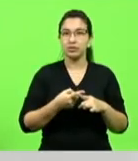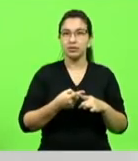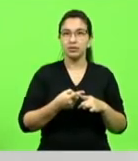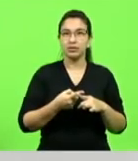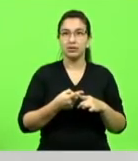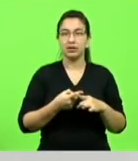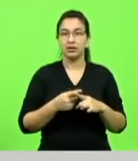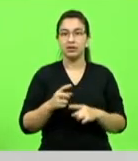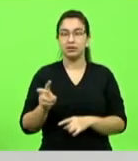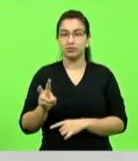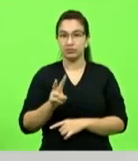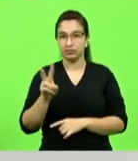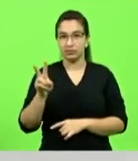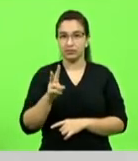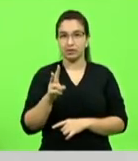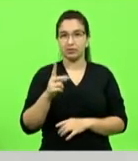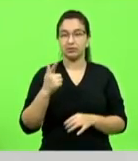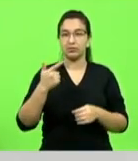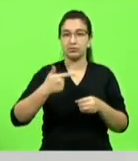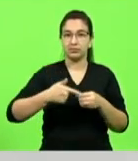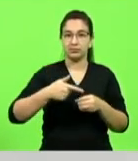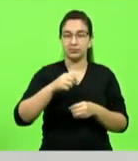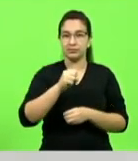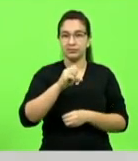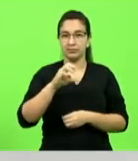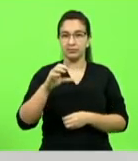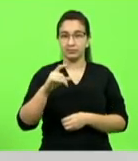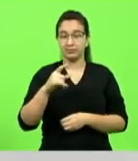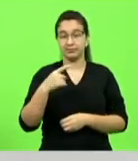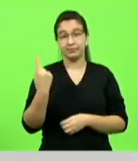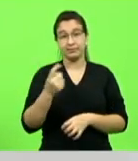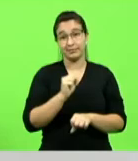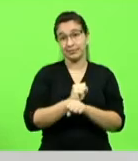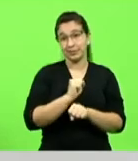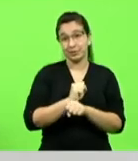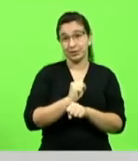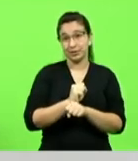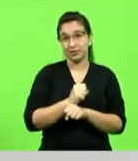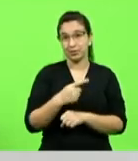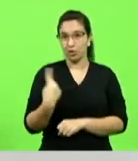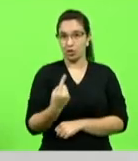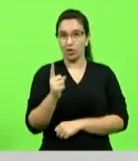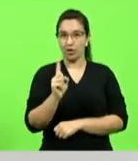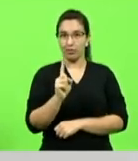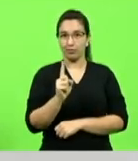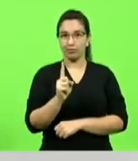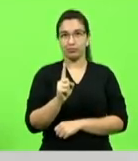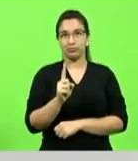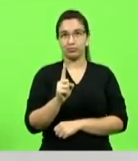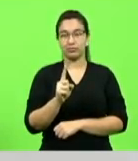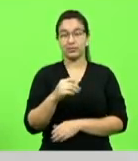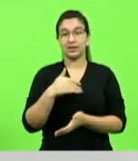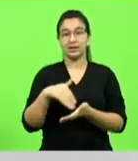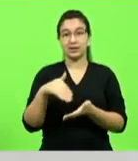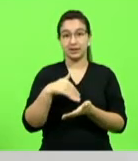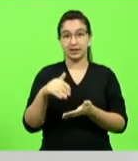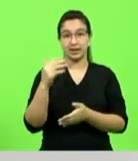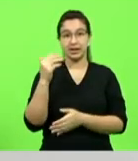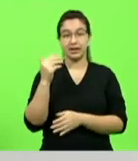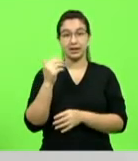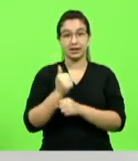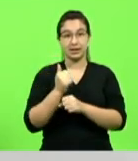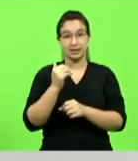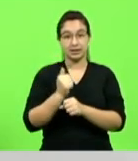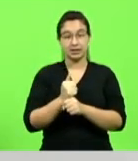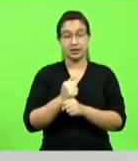preço do combustível no estado de Santa Catarina nós estamos esperando nós não a secretaria da fazenda está esperando o que vai